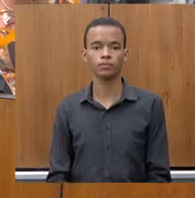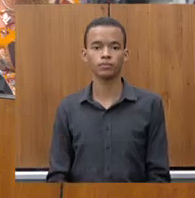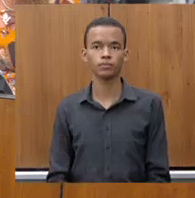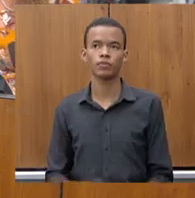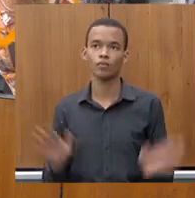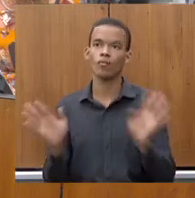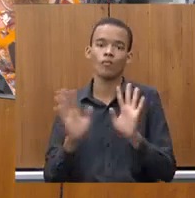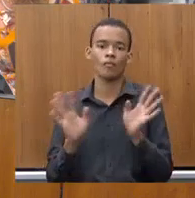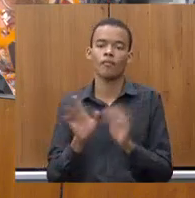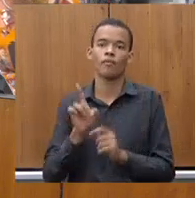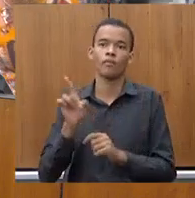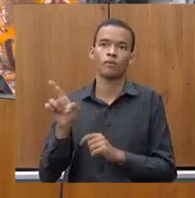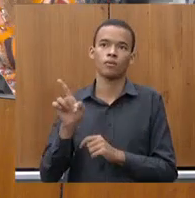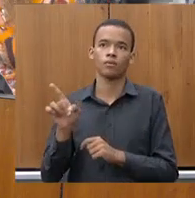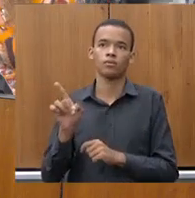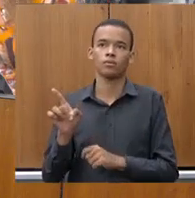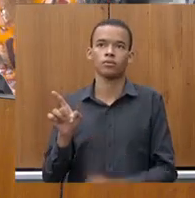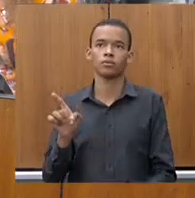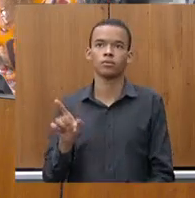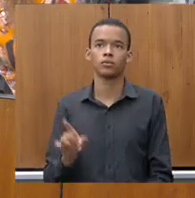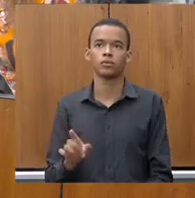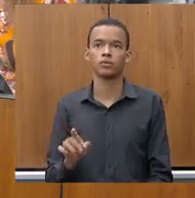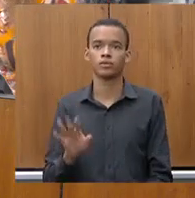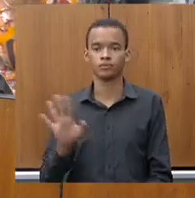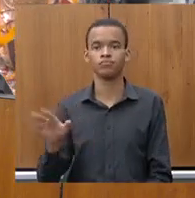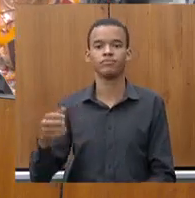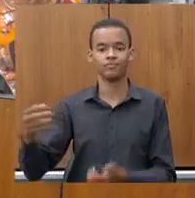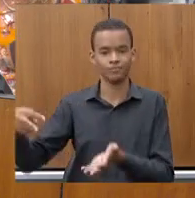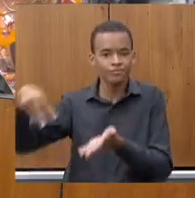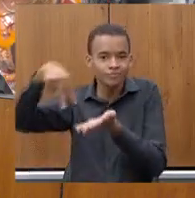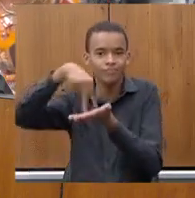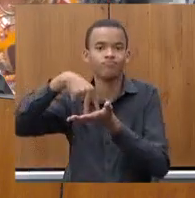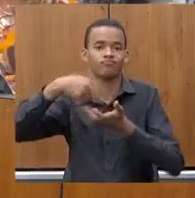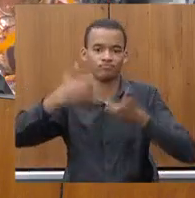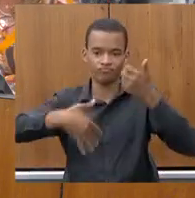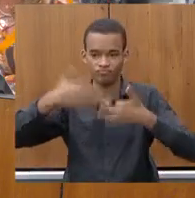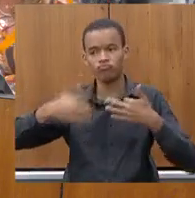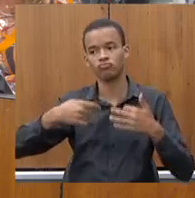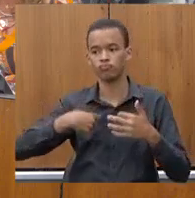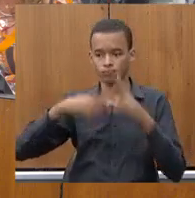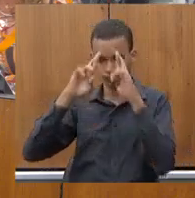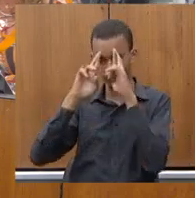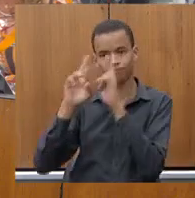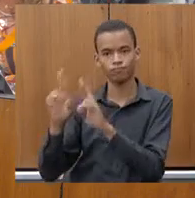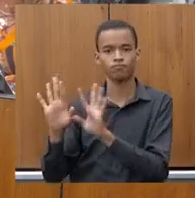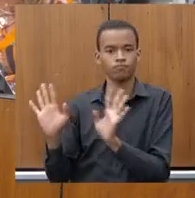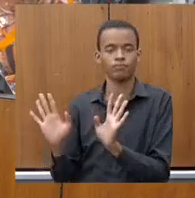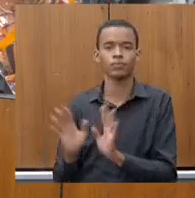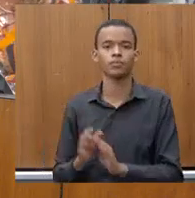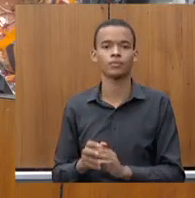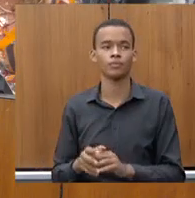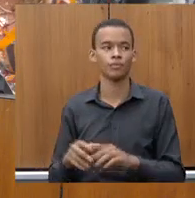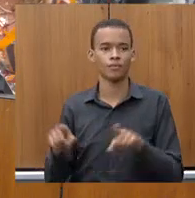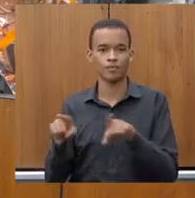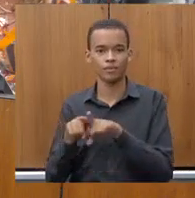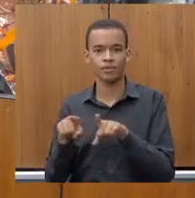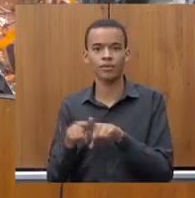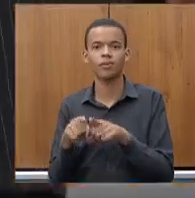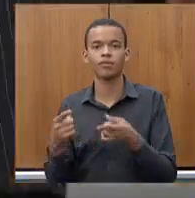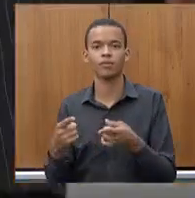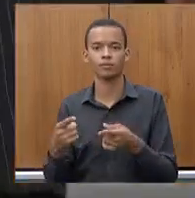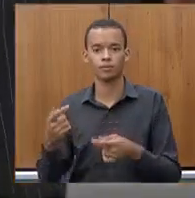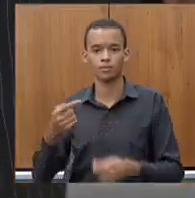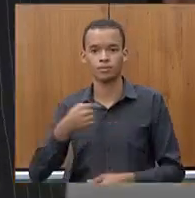expôs... A expôs a posição dela, o respeito, é óbvio que uma breve